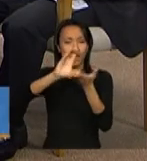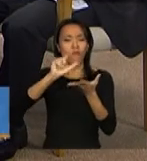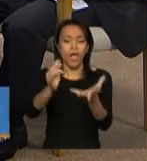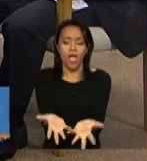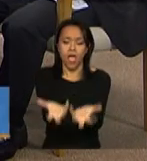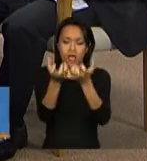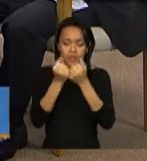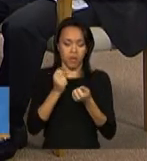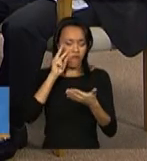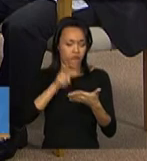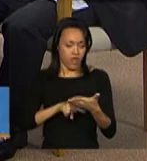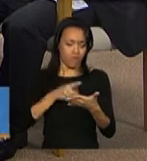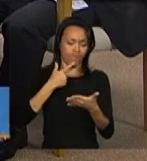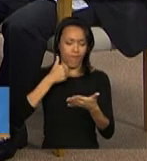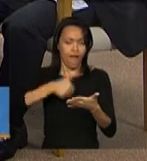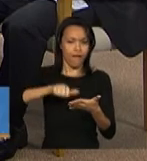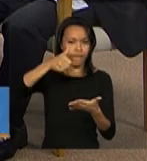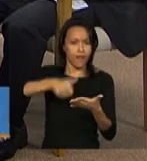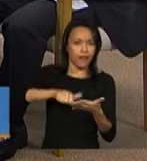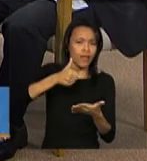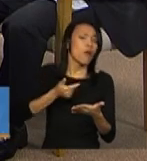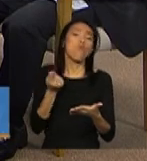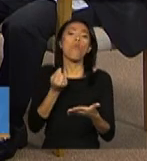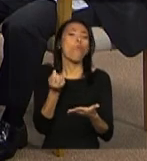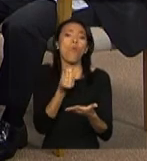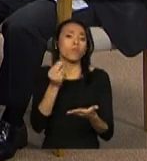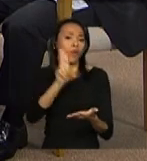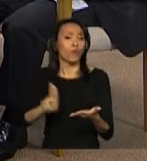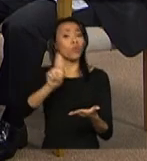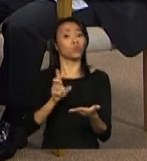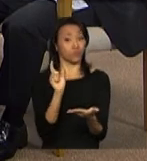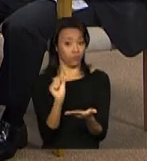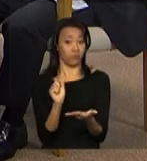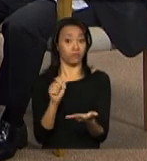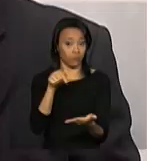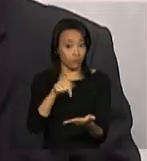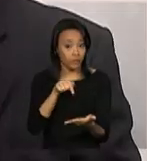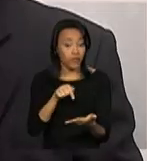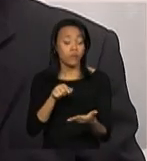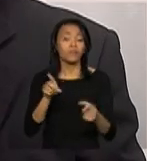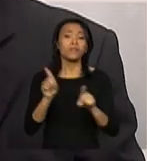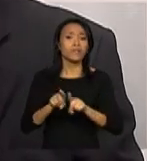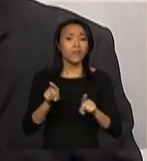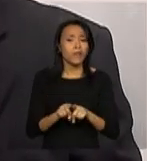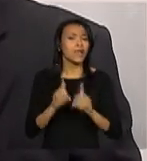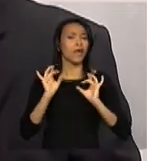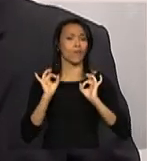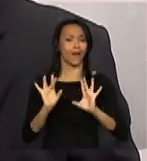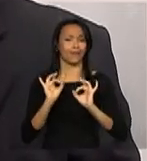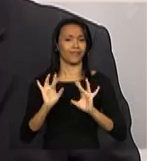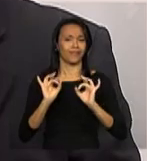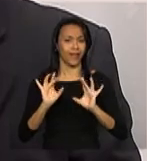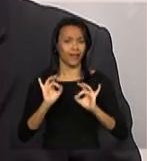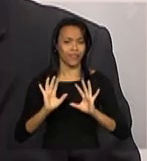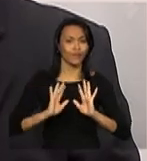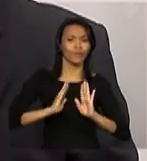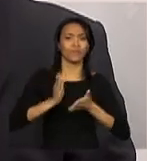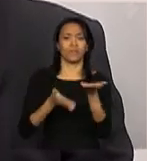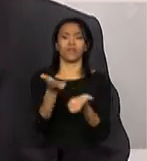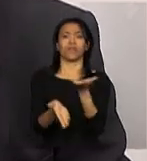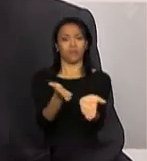parecer sobre a aplicação desses recursos, bem como também sobre a qualidade dos serviços